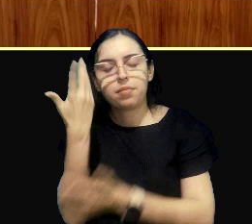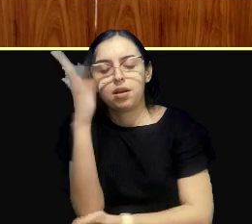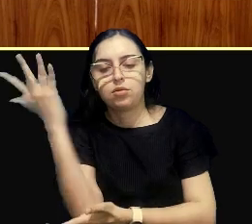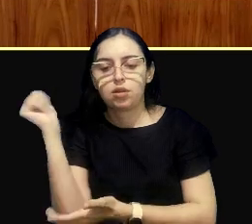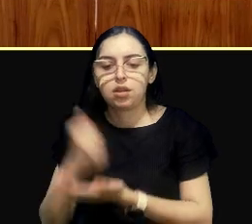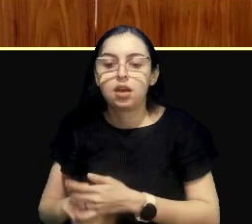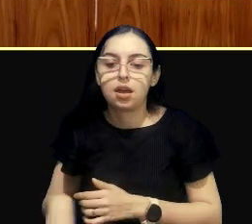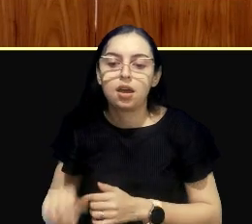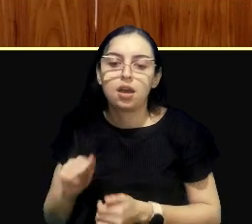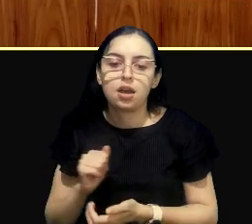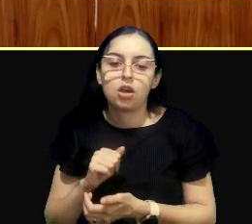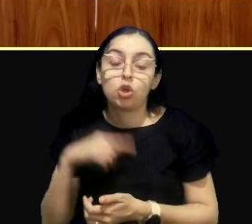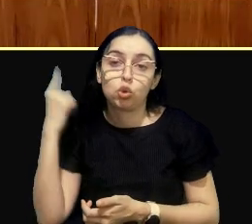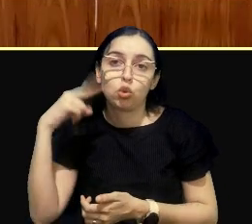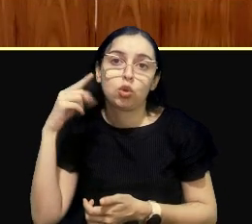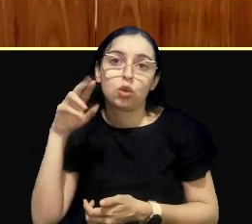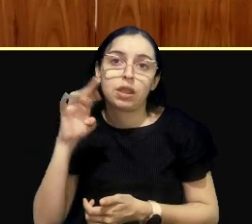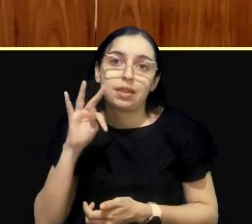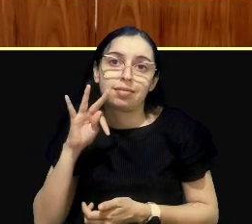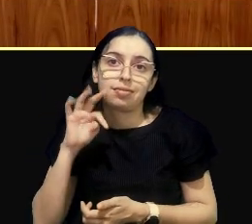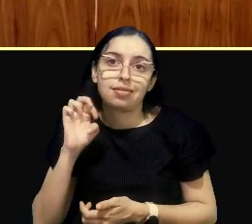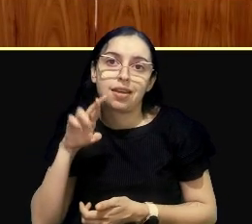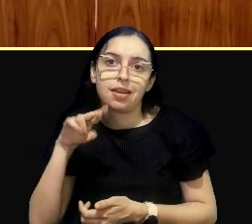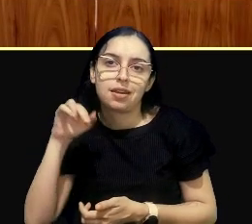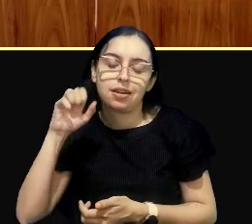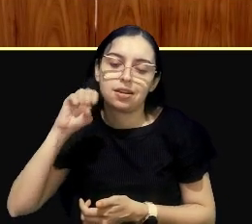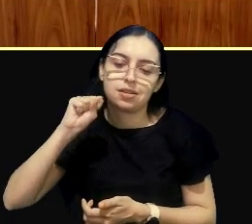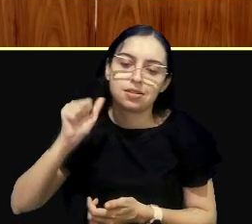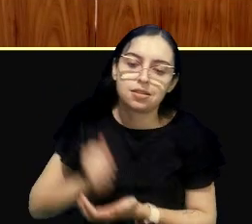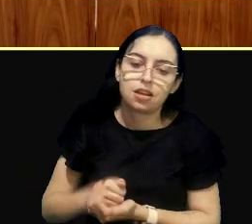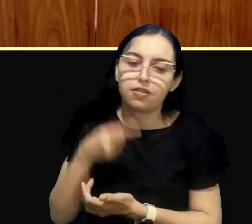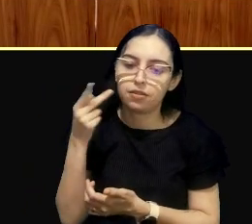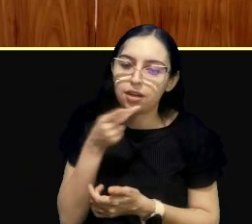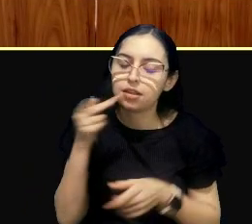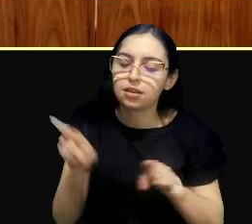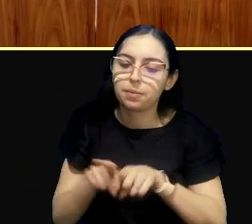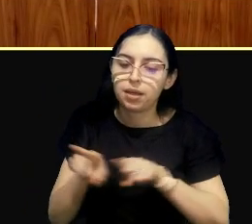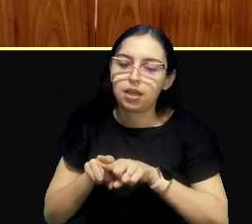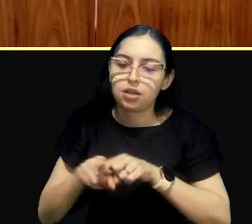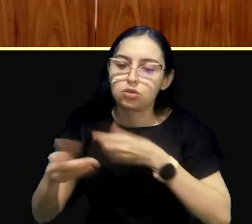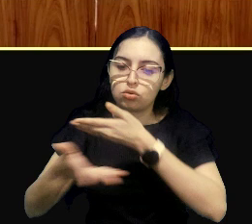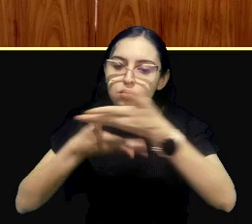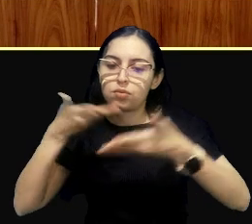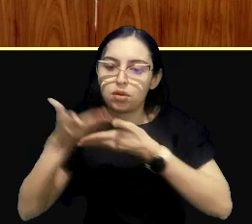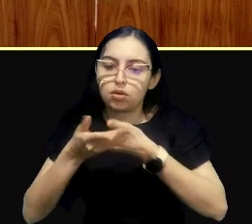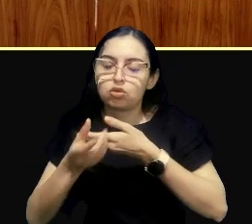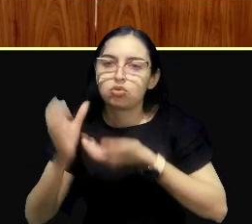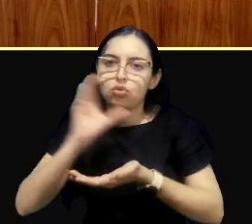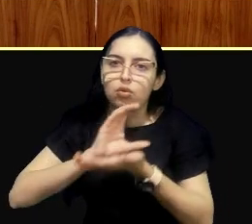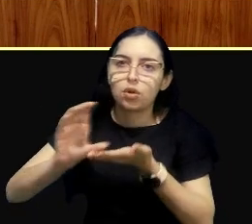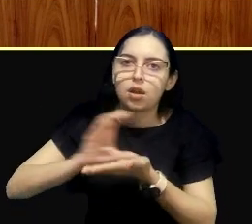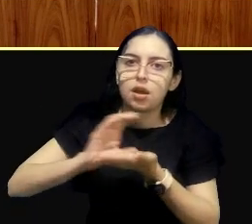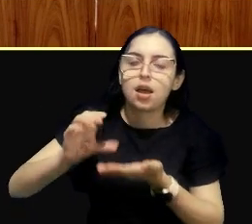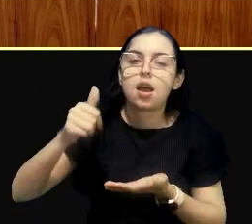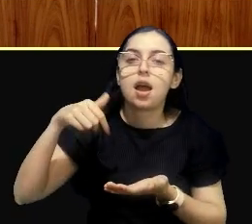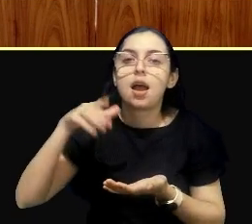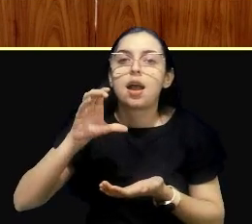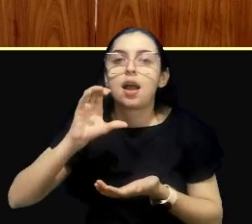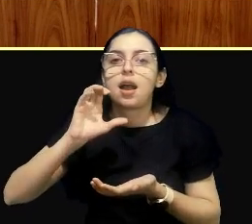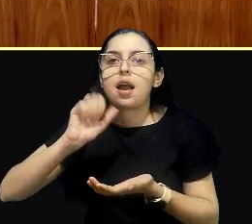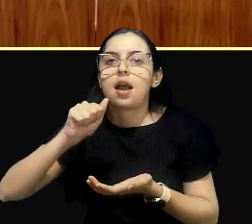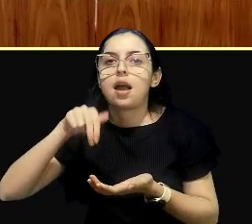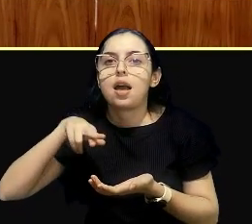a doutora Tereza Willi falando também sobre a comercialização dos créditos de carbono, a gente